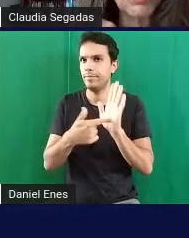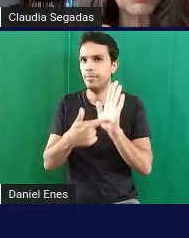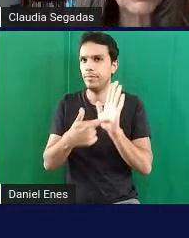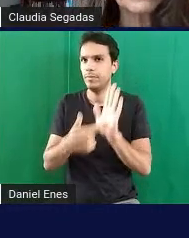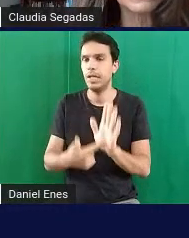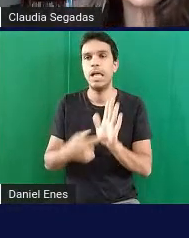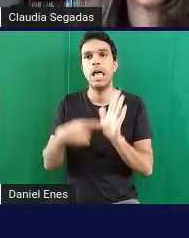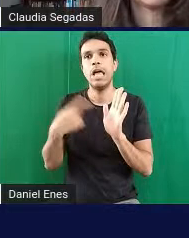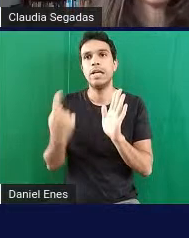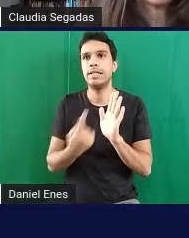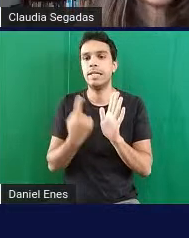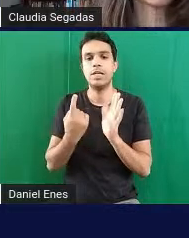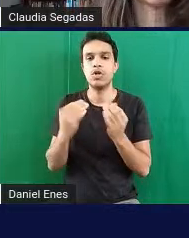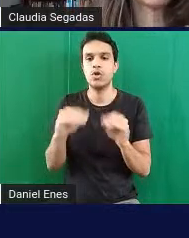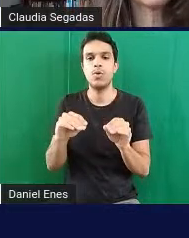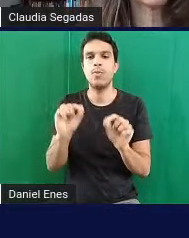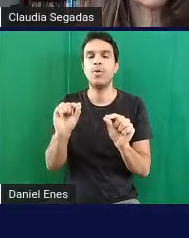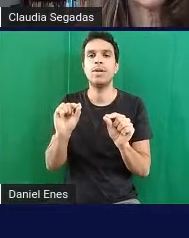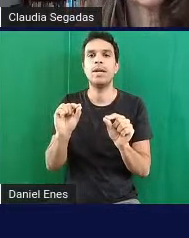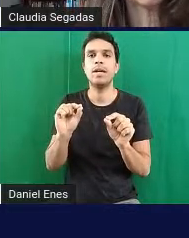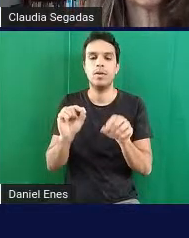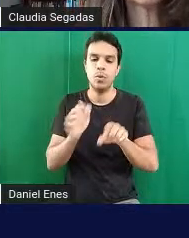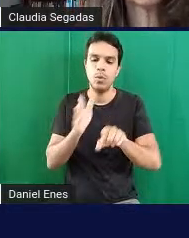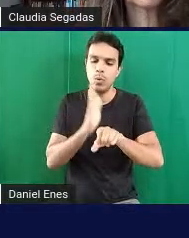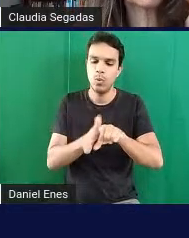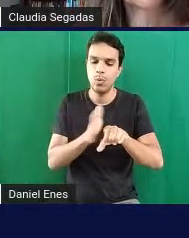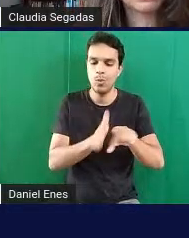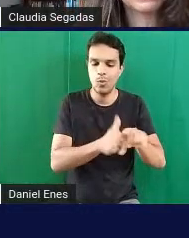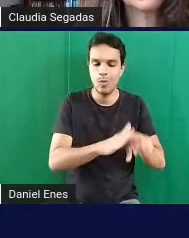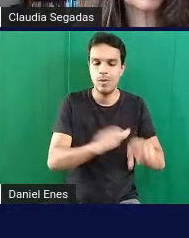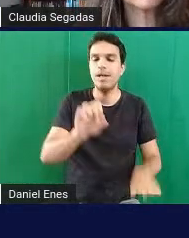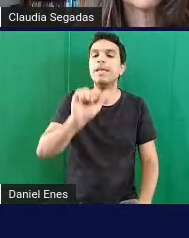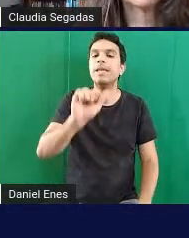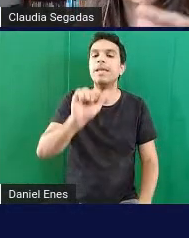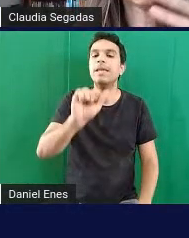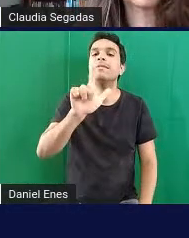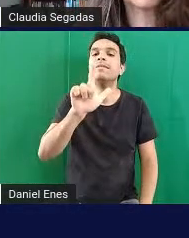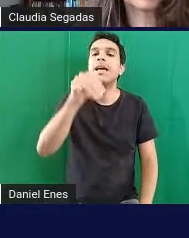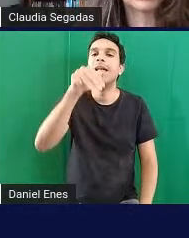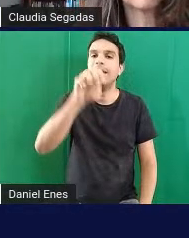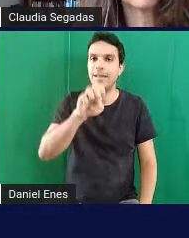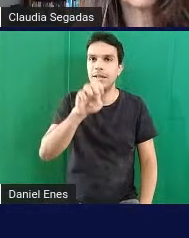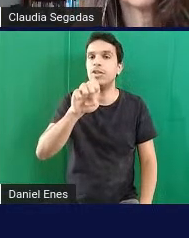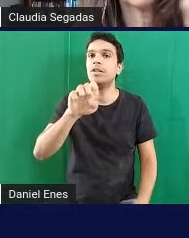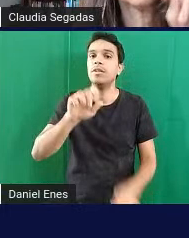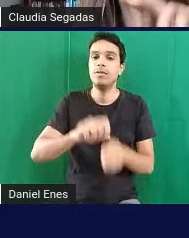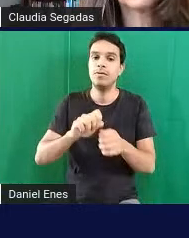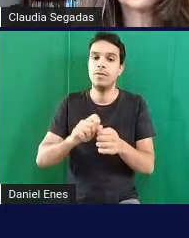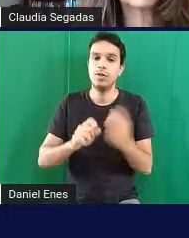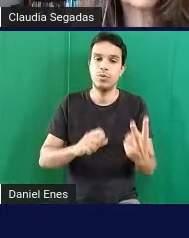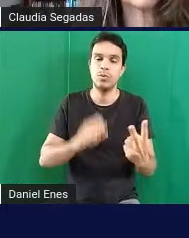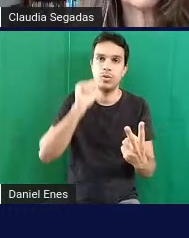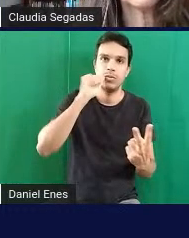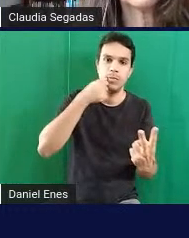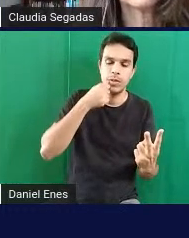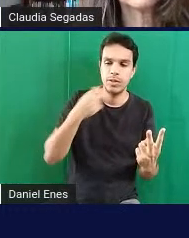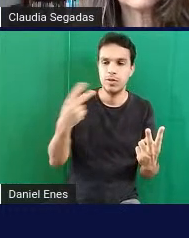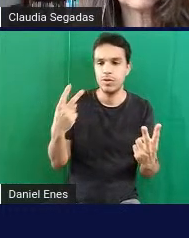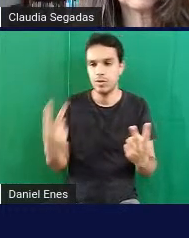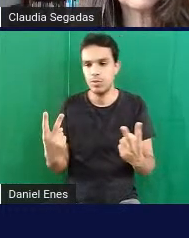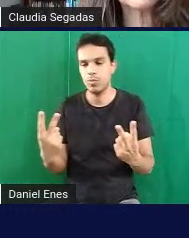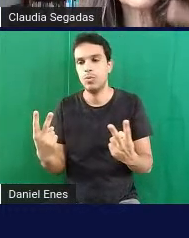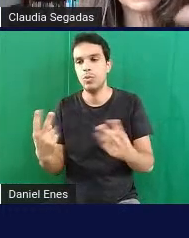colocou o salame a gente só fez com dois pães e dois recheios o queijo